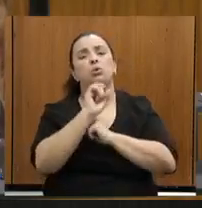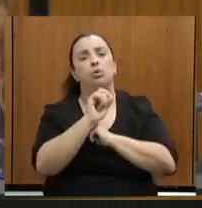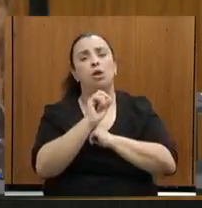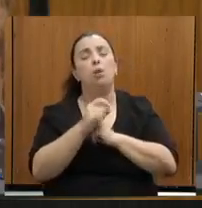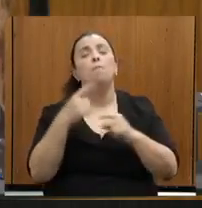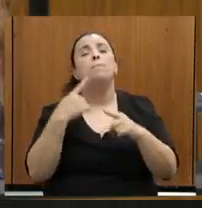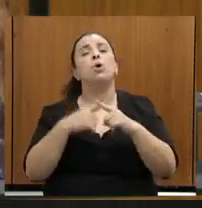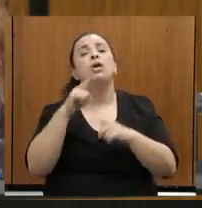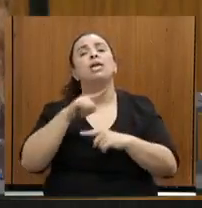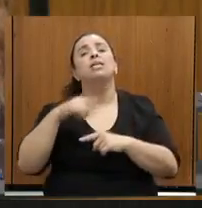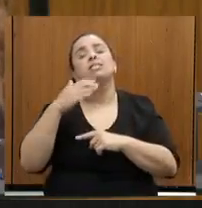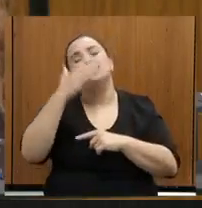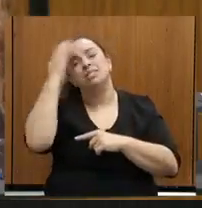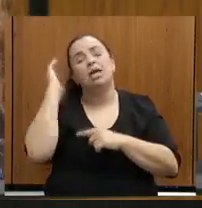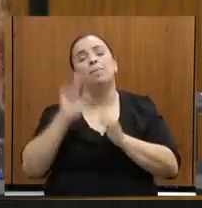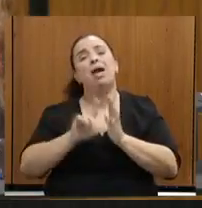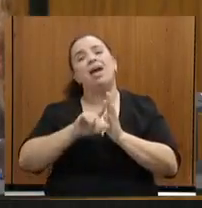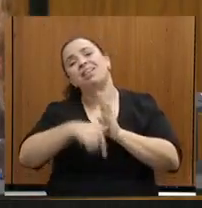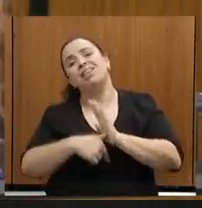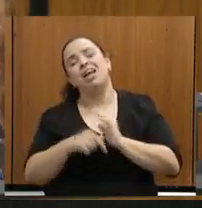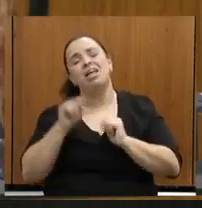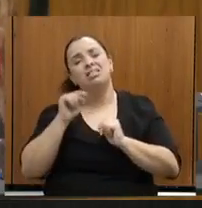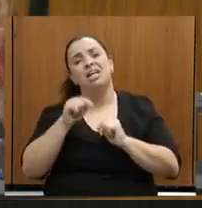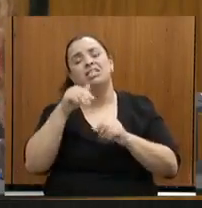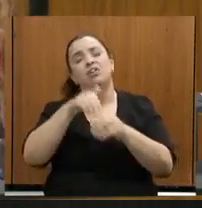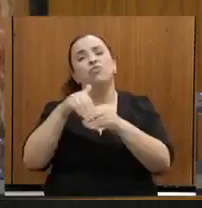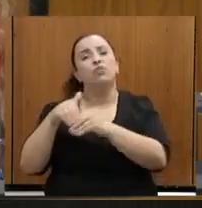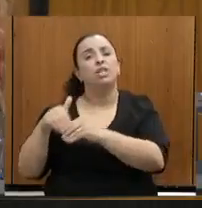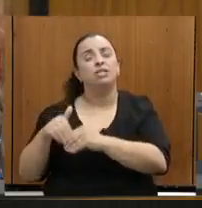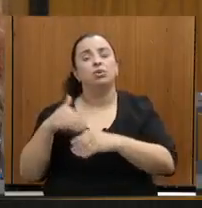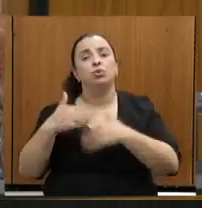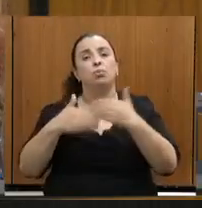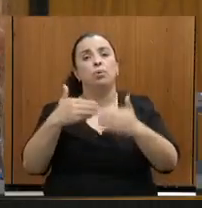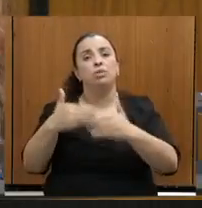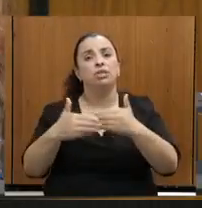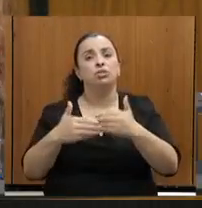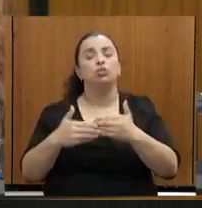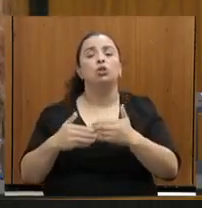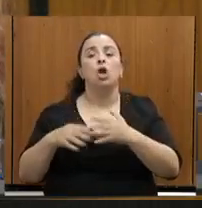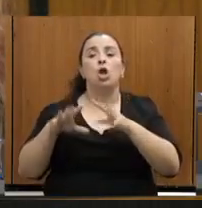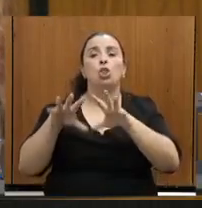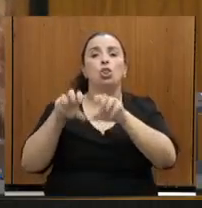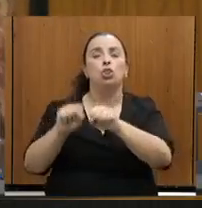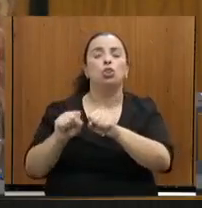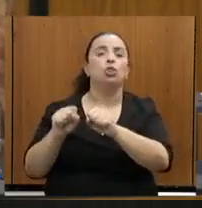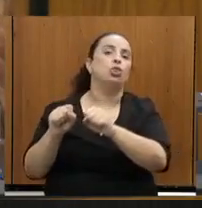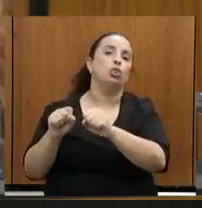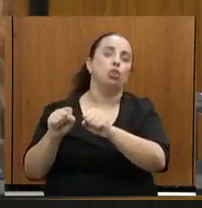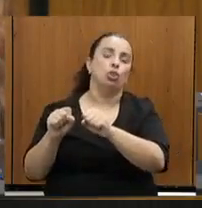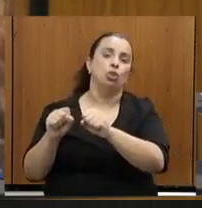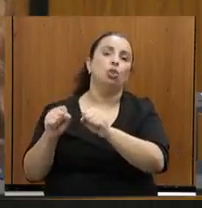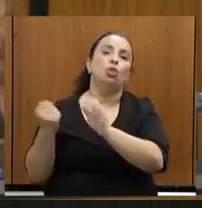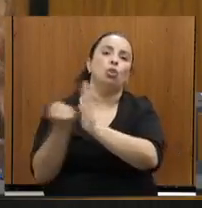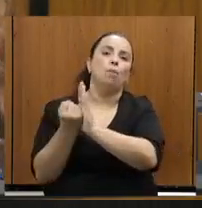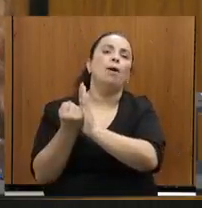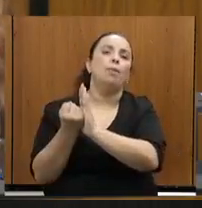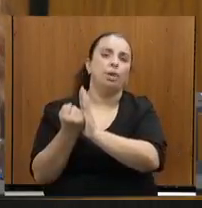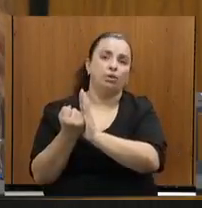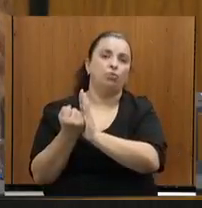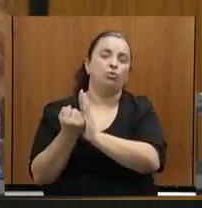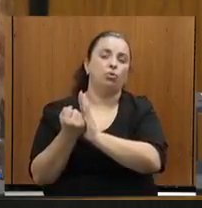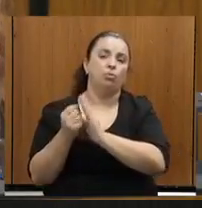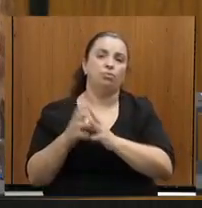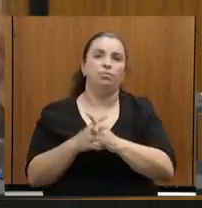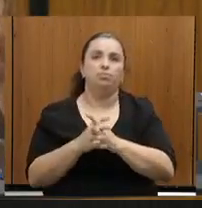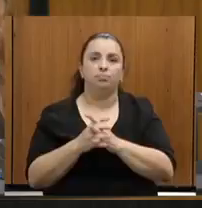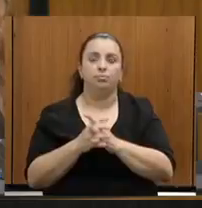Zema protela a votação do processo de tombamento. No primeiro semestre, nós tivemos a oportunidade de